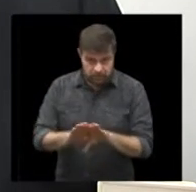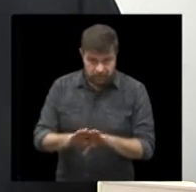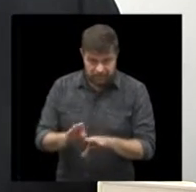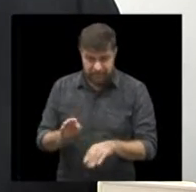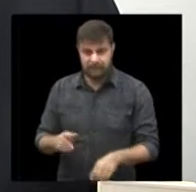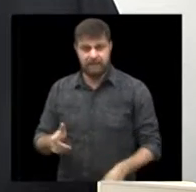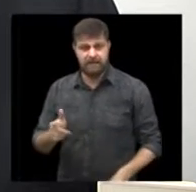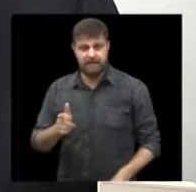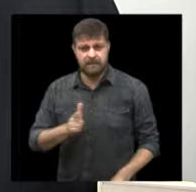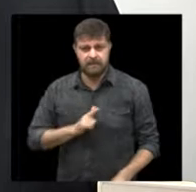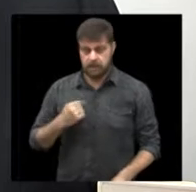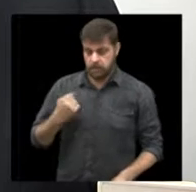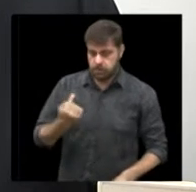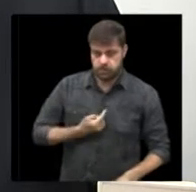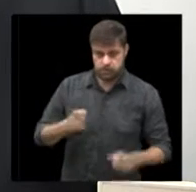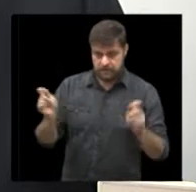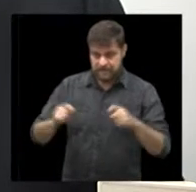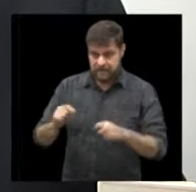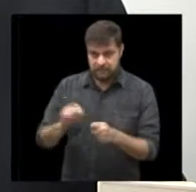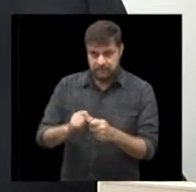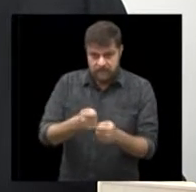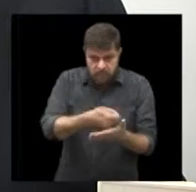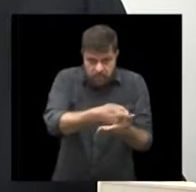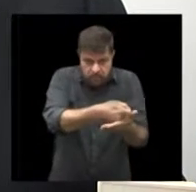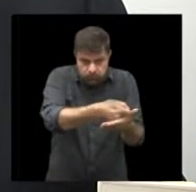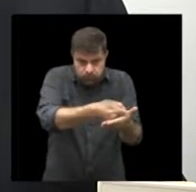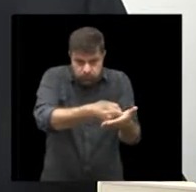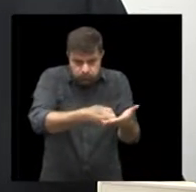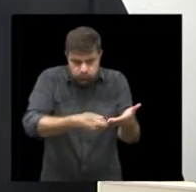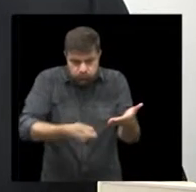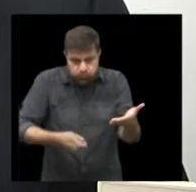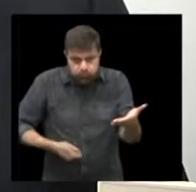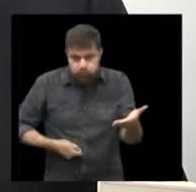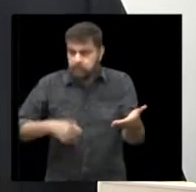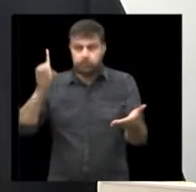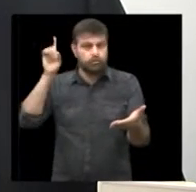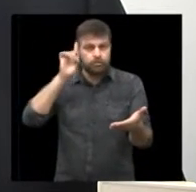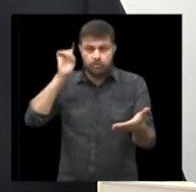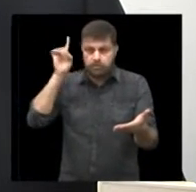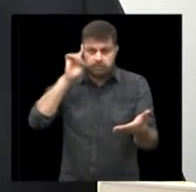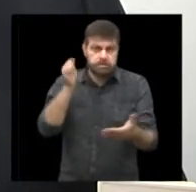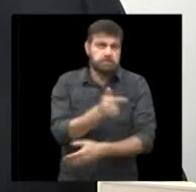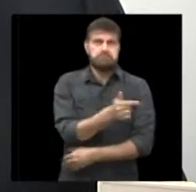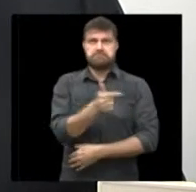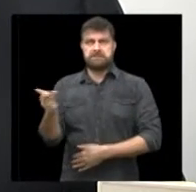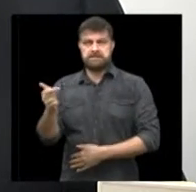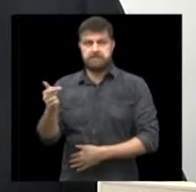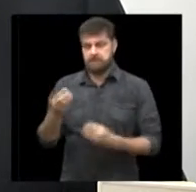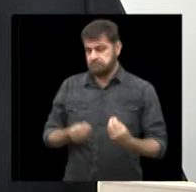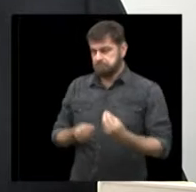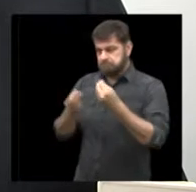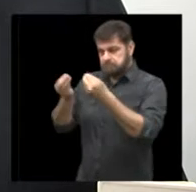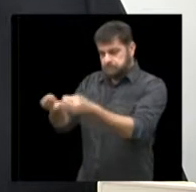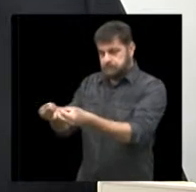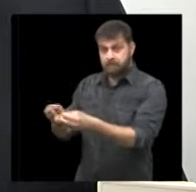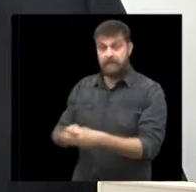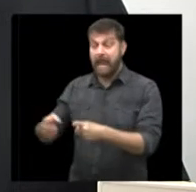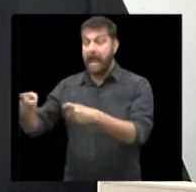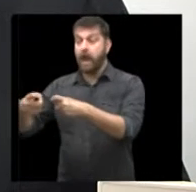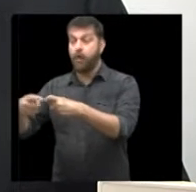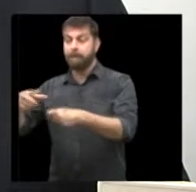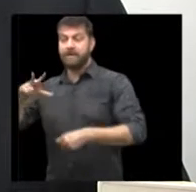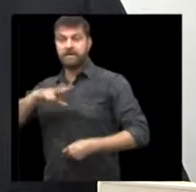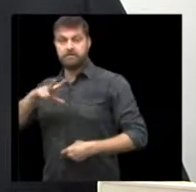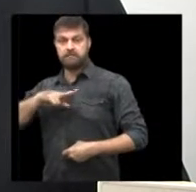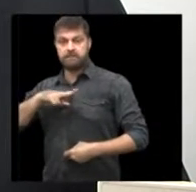nós podemos gerar relatórios diários por hora por semana da forma que quiser para o médico